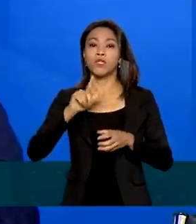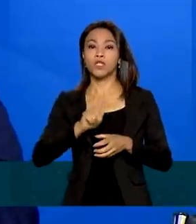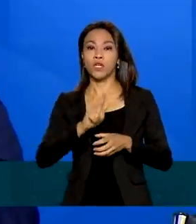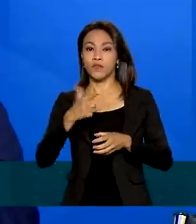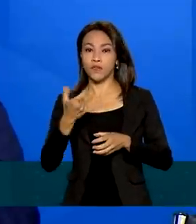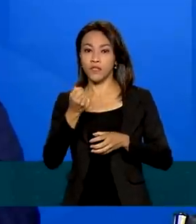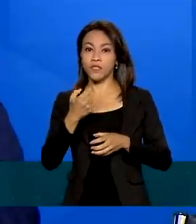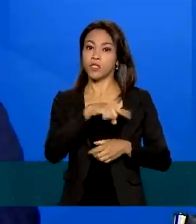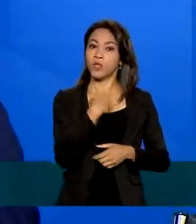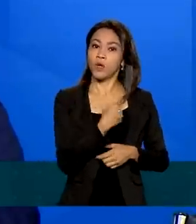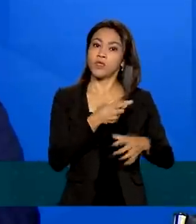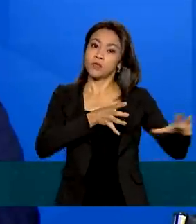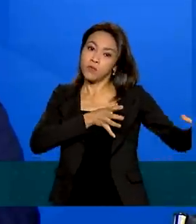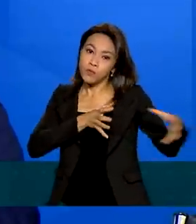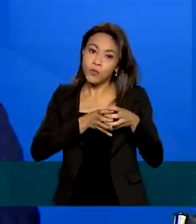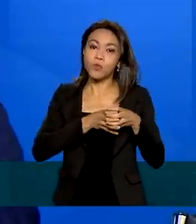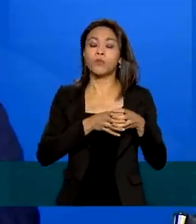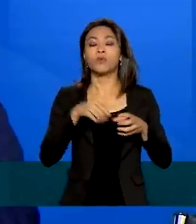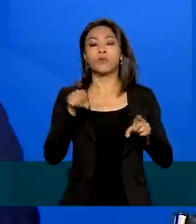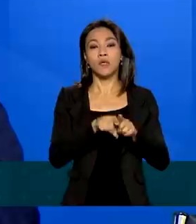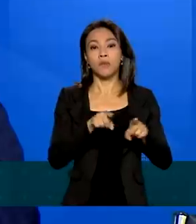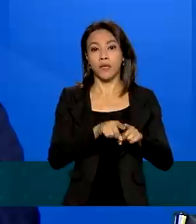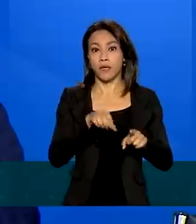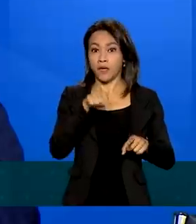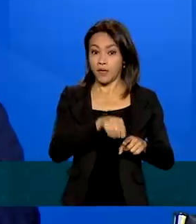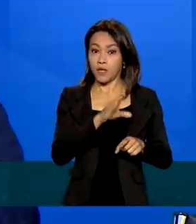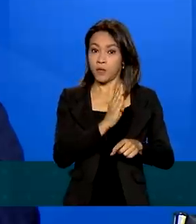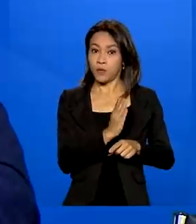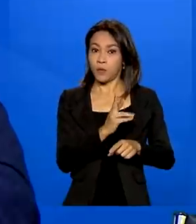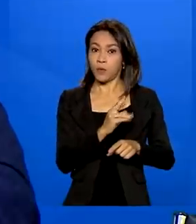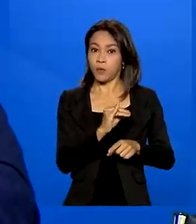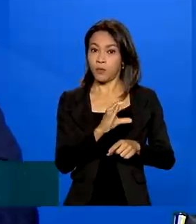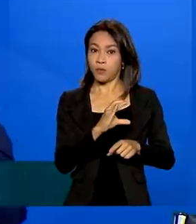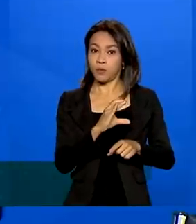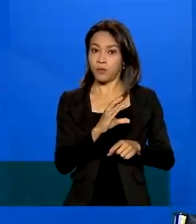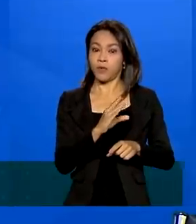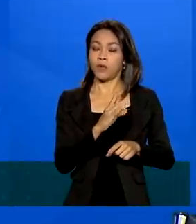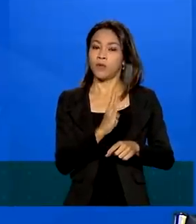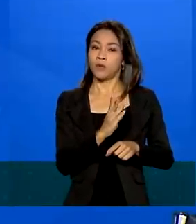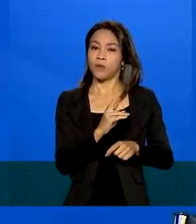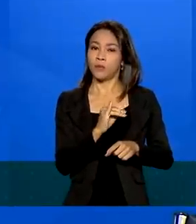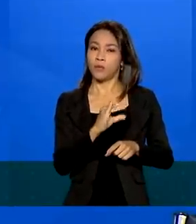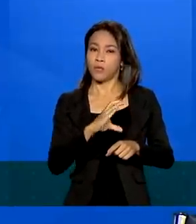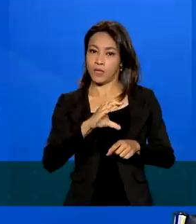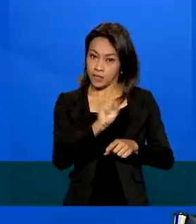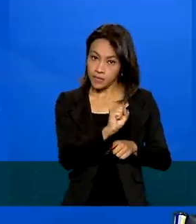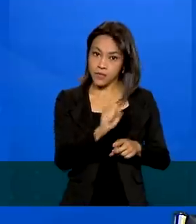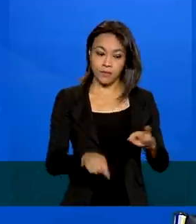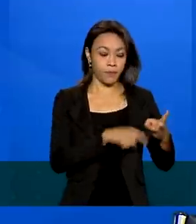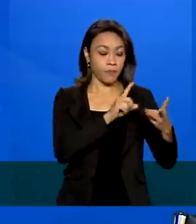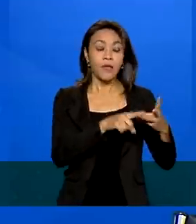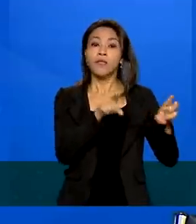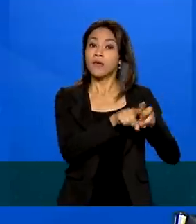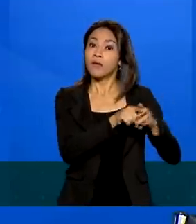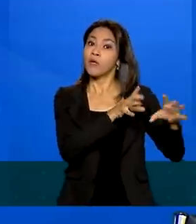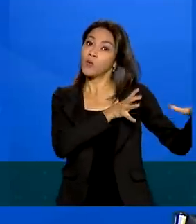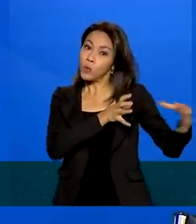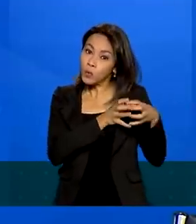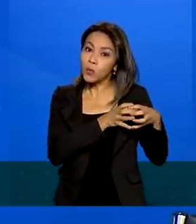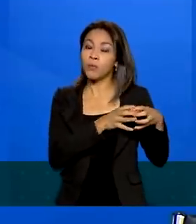então, sendo convidados ao processo de acessão na OCDE. Nós somos o único país que está nessas três